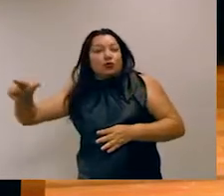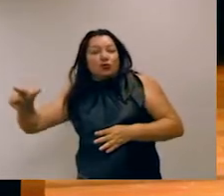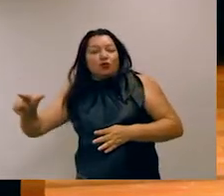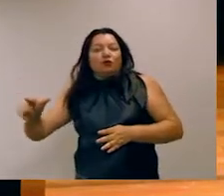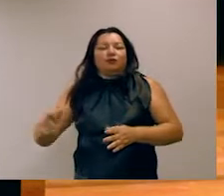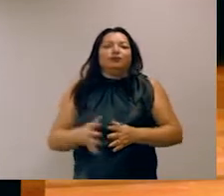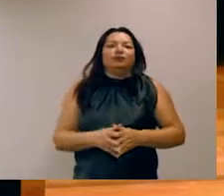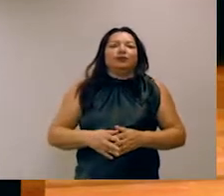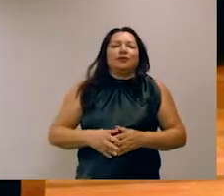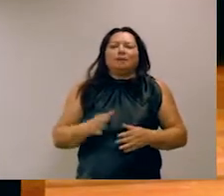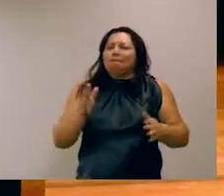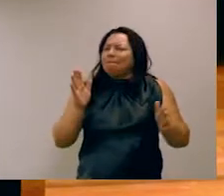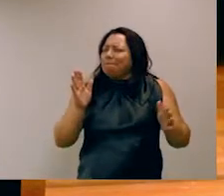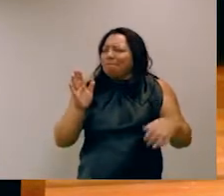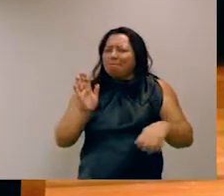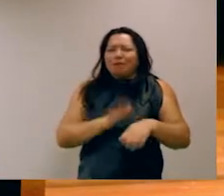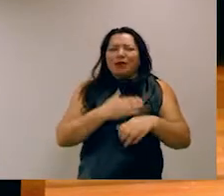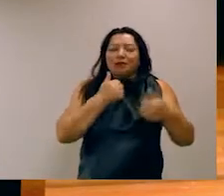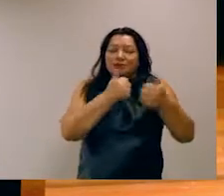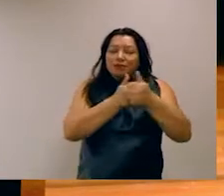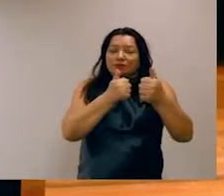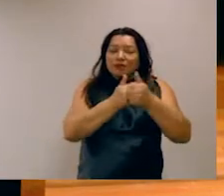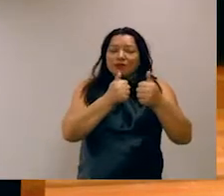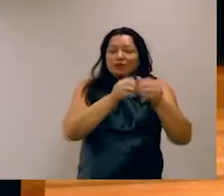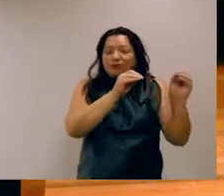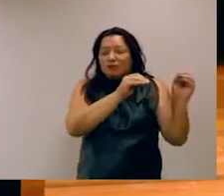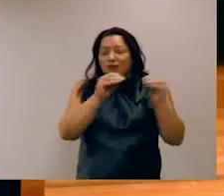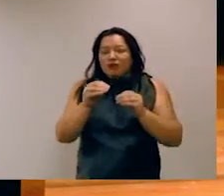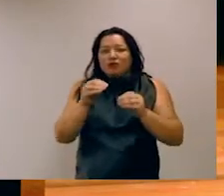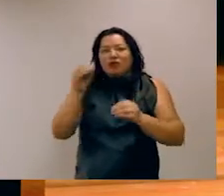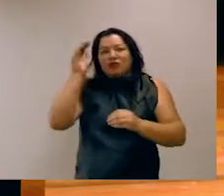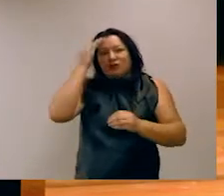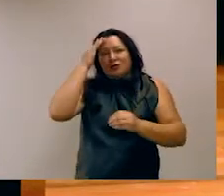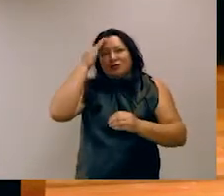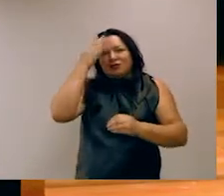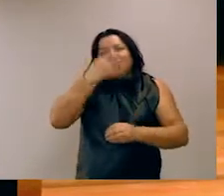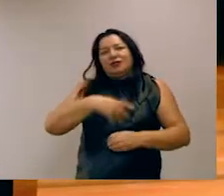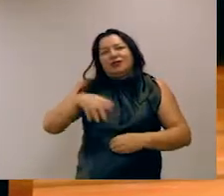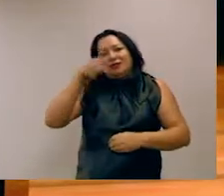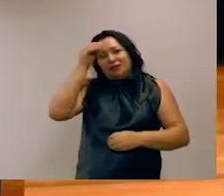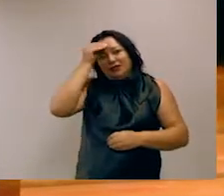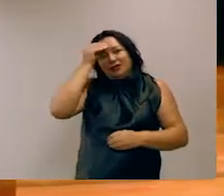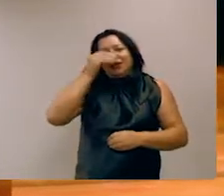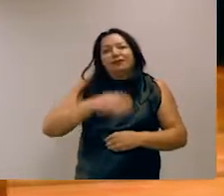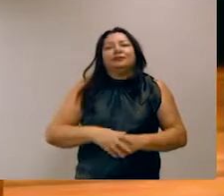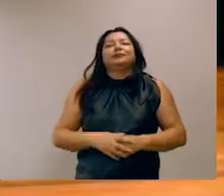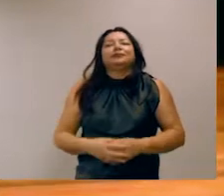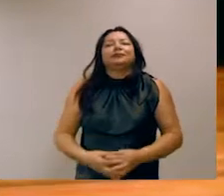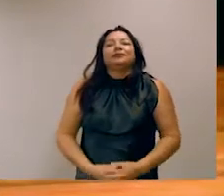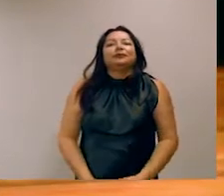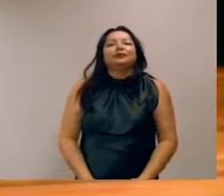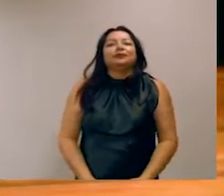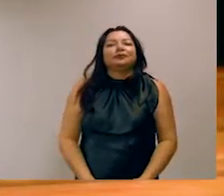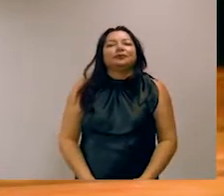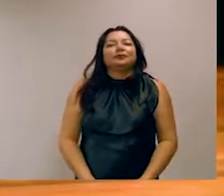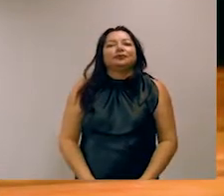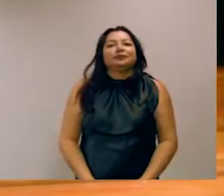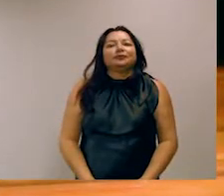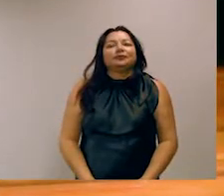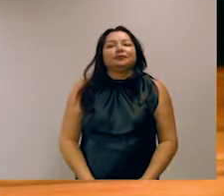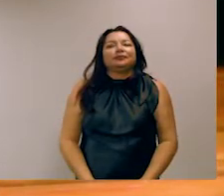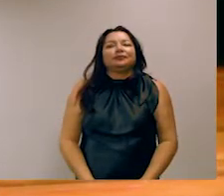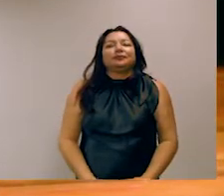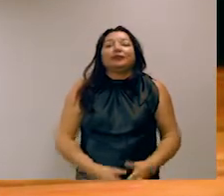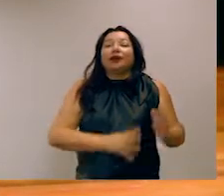Obviamente, quanto mais próximos os domínios, melhor a transferência. Quanto mais distantes, a transferência não funciona tão bem. E esses